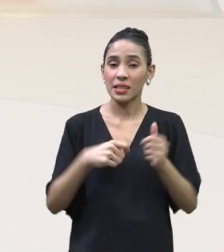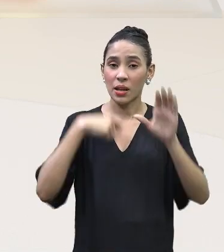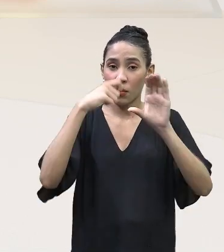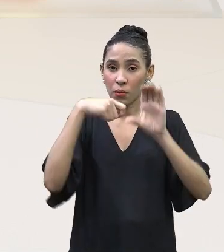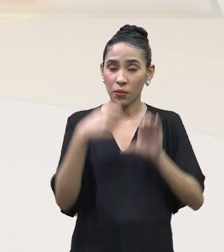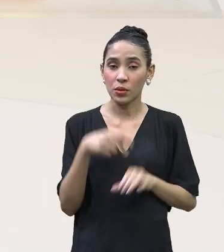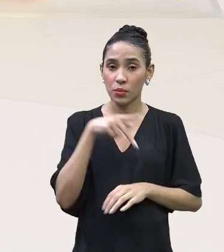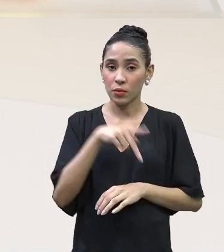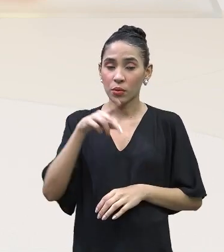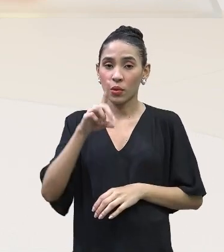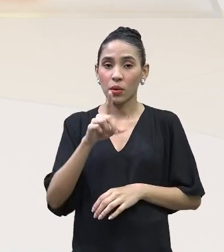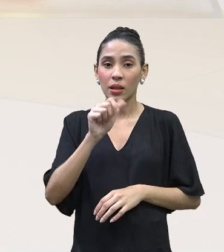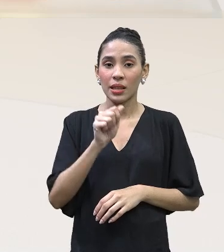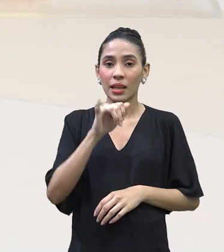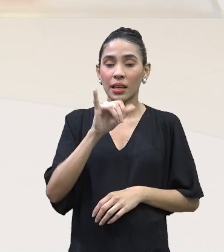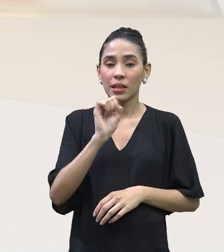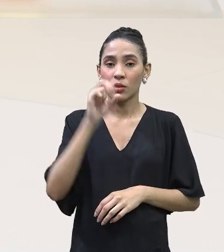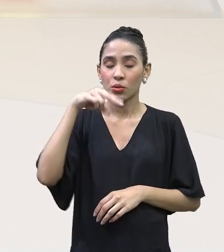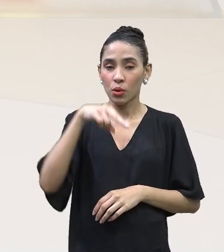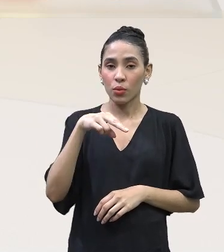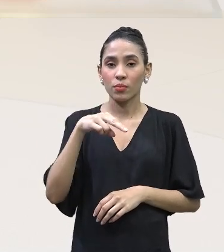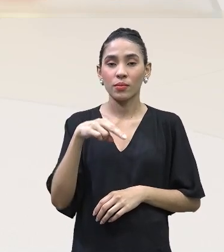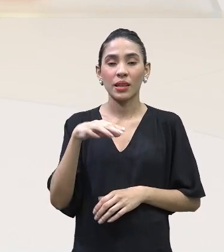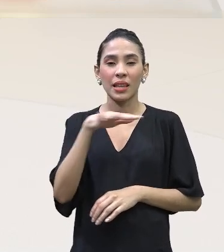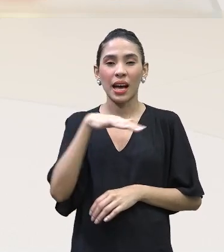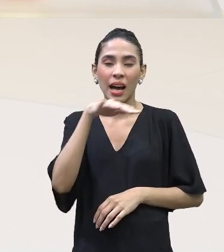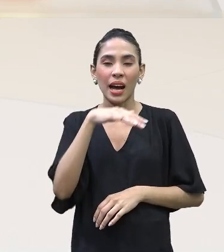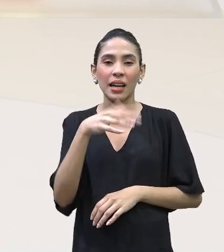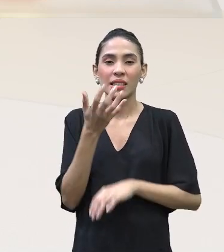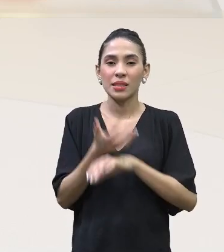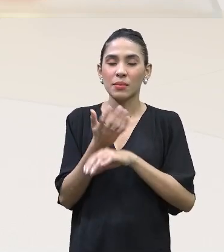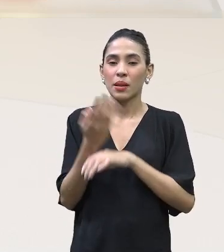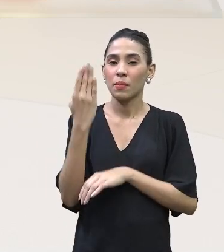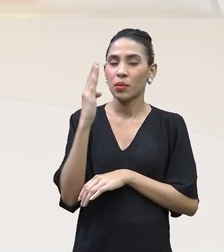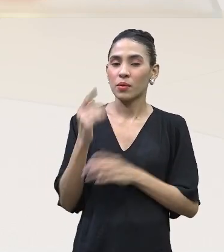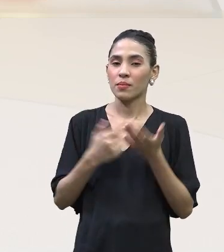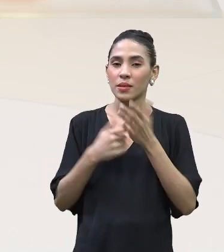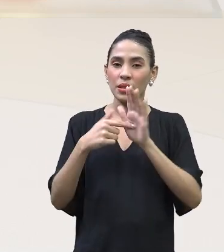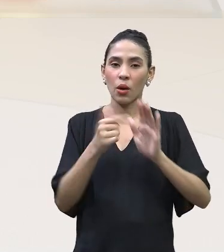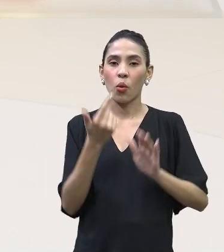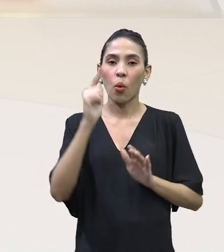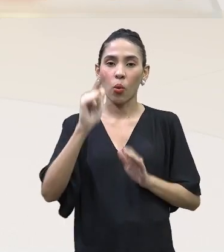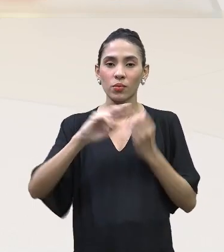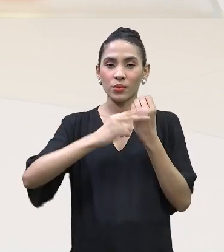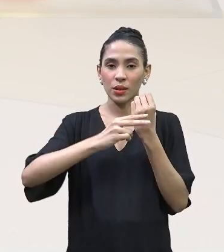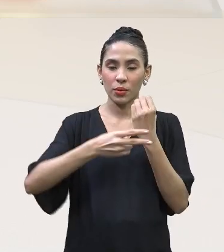professor Dyson de Biologia que vai trazer para a gente alguns outros impactos ambientais.